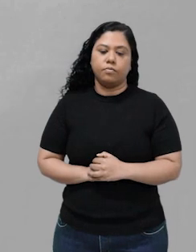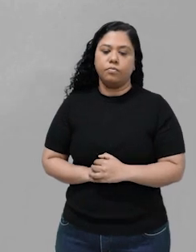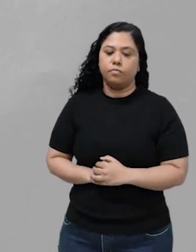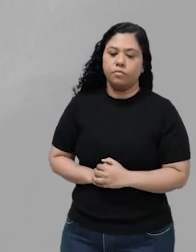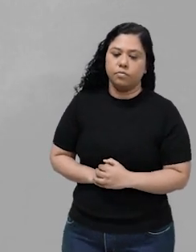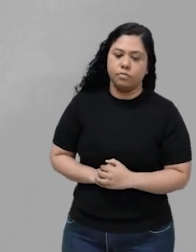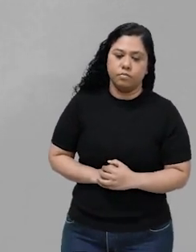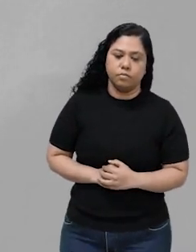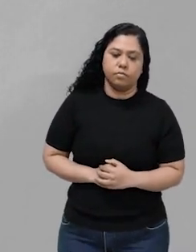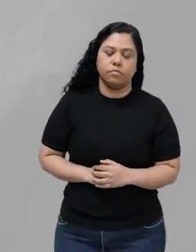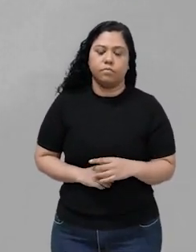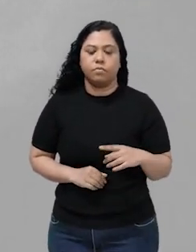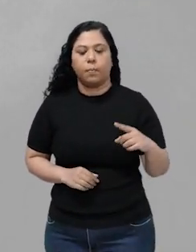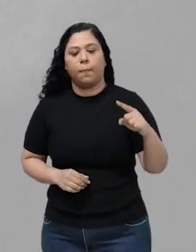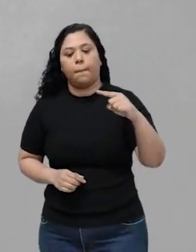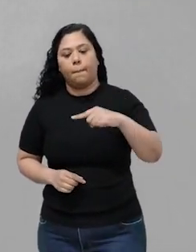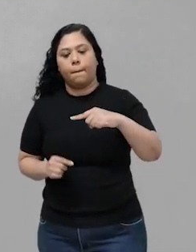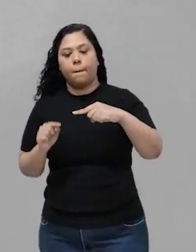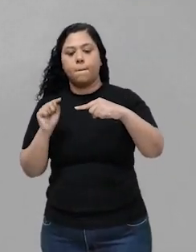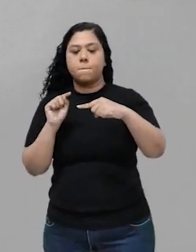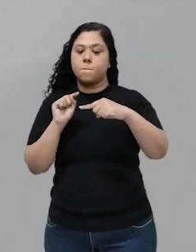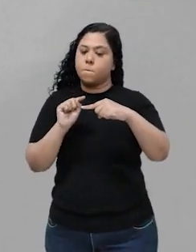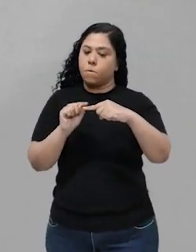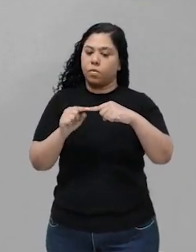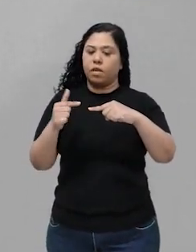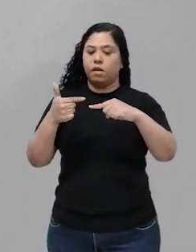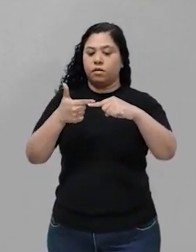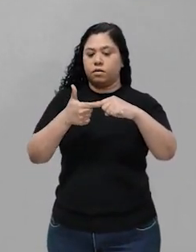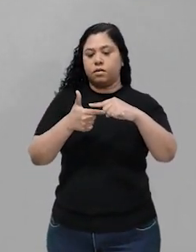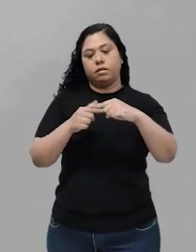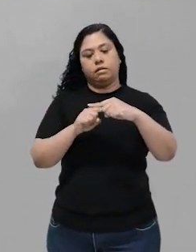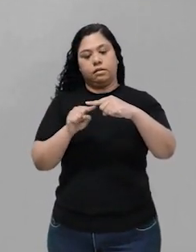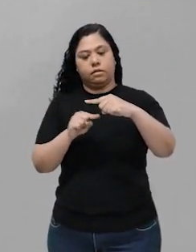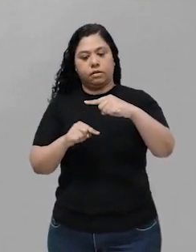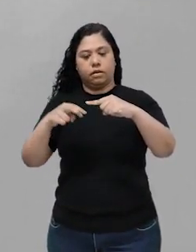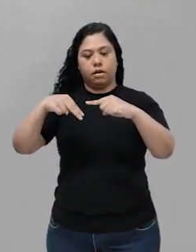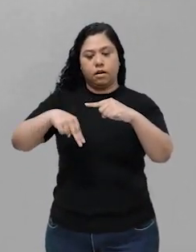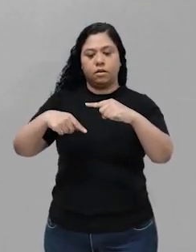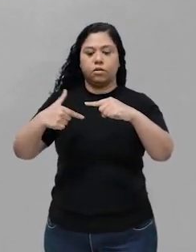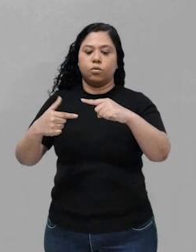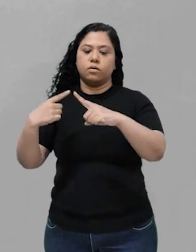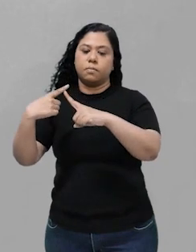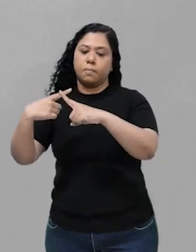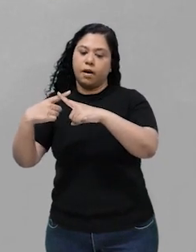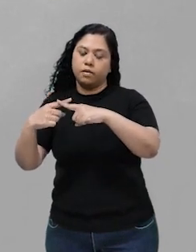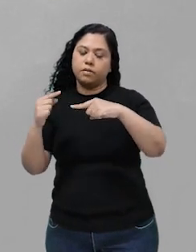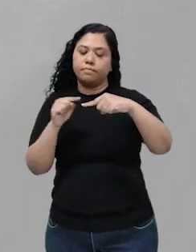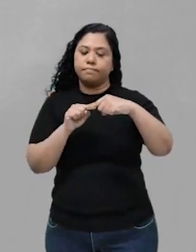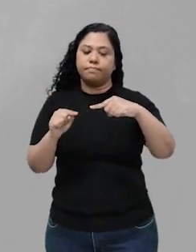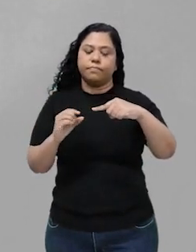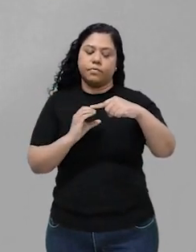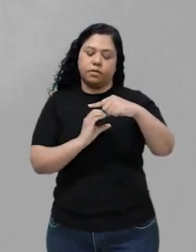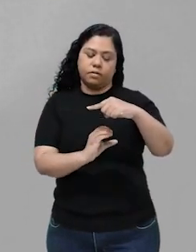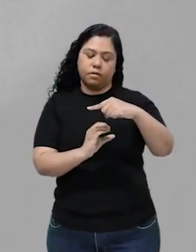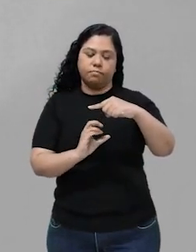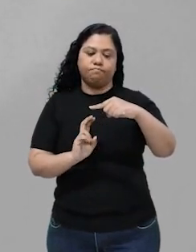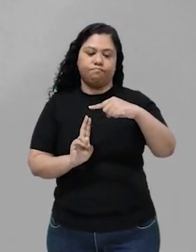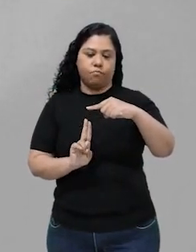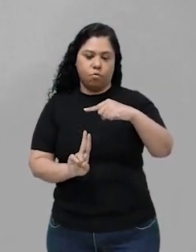Zinco sólido reagindo com íon cobre, 2+, em solução, produzindo cobre sólido